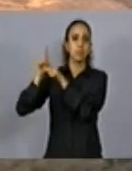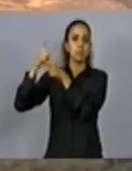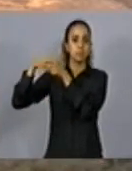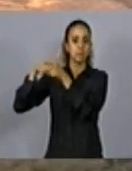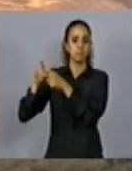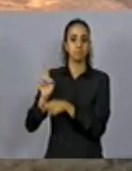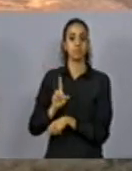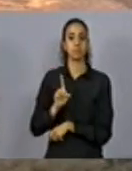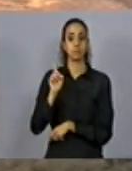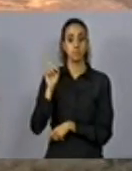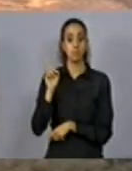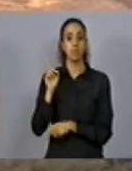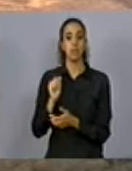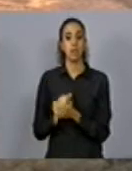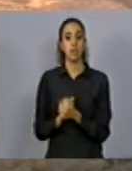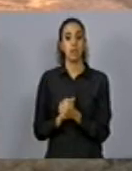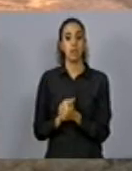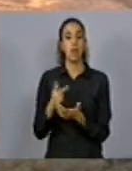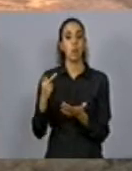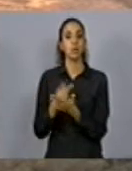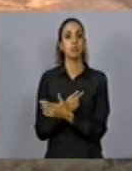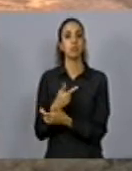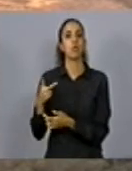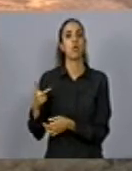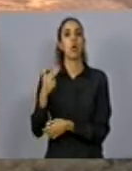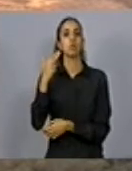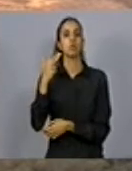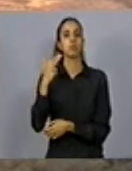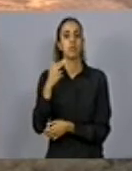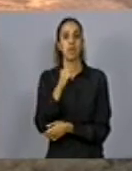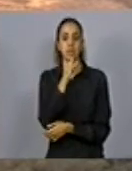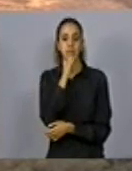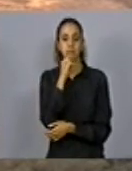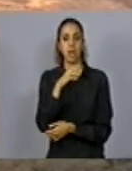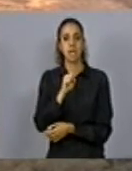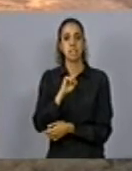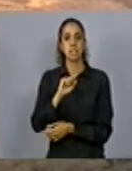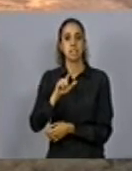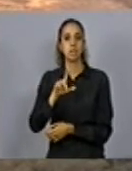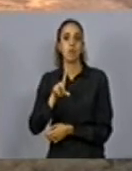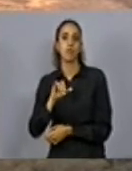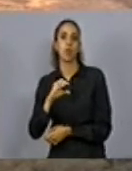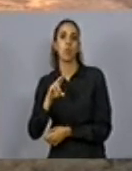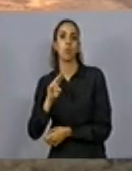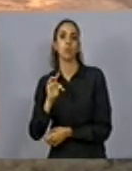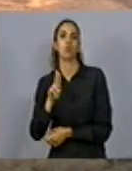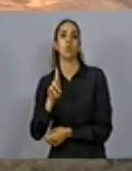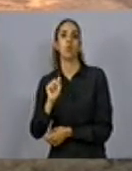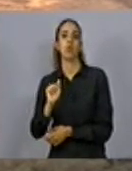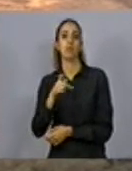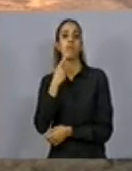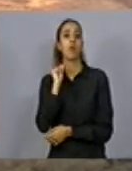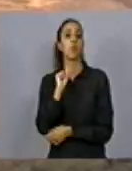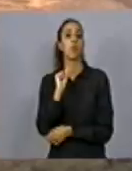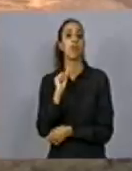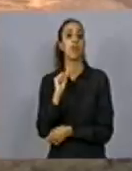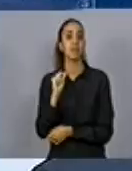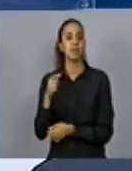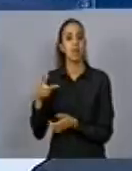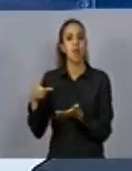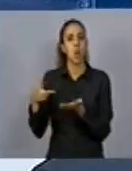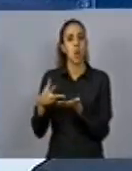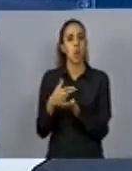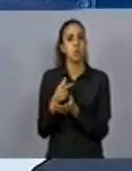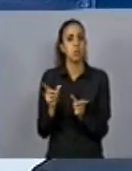situação que é quando ocorre o corte. Quando nós estamos falando de civicultura, nós estamos falando de situações em que há corte raso.